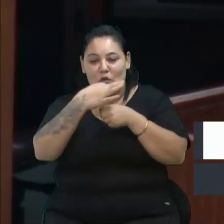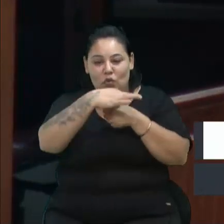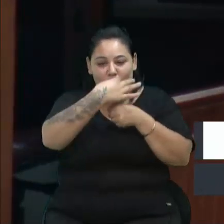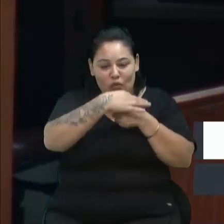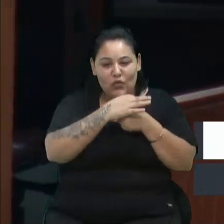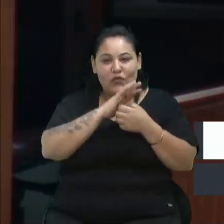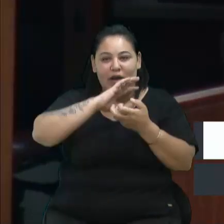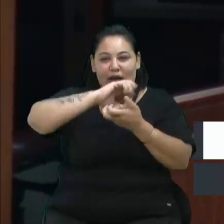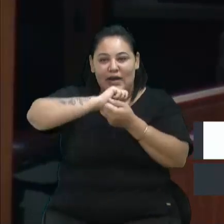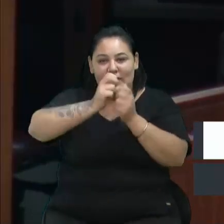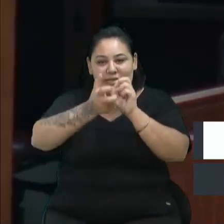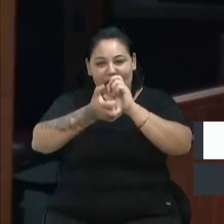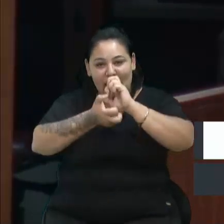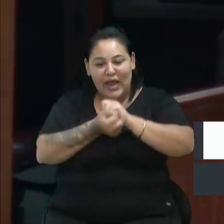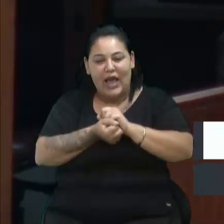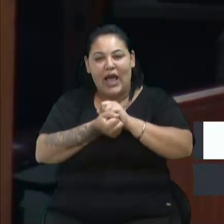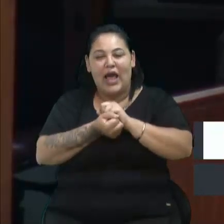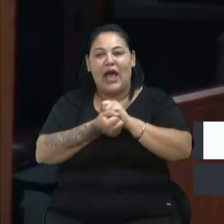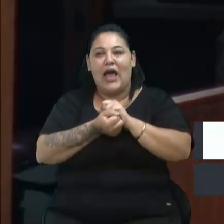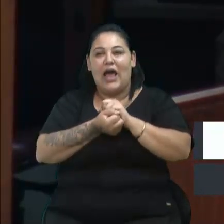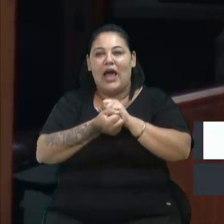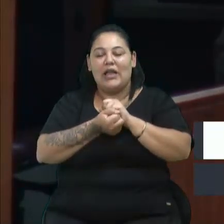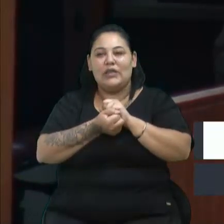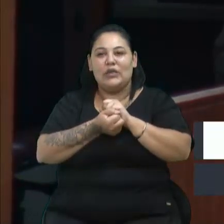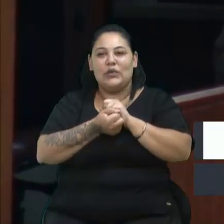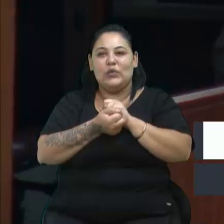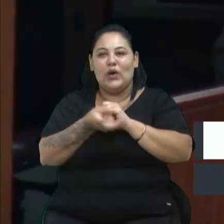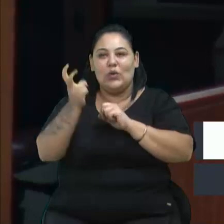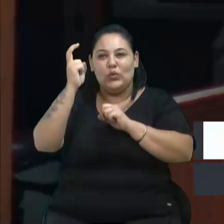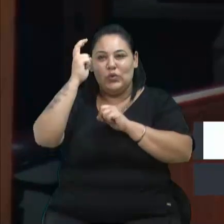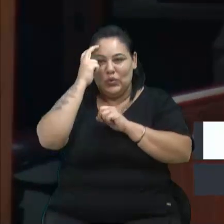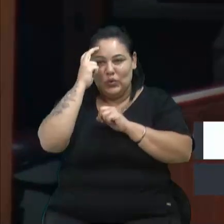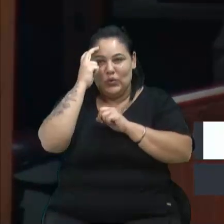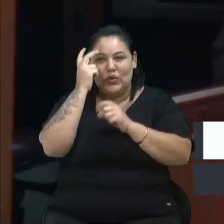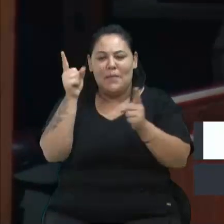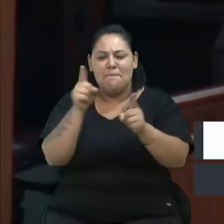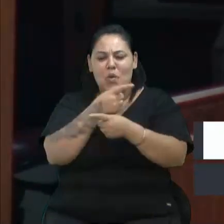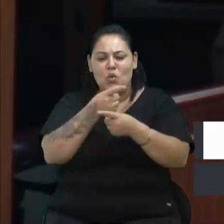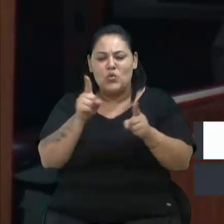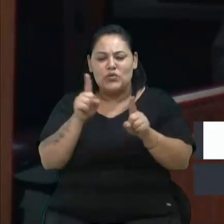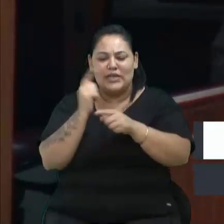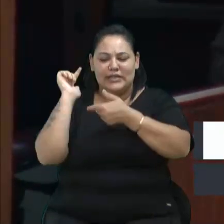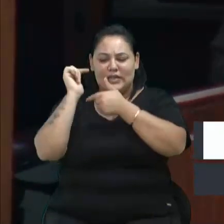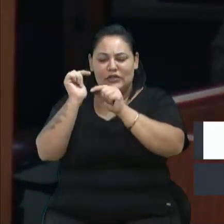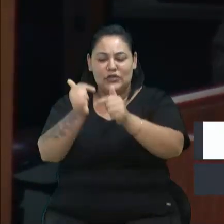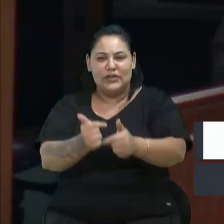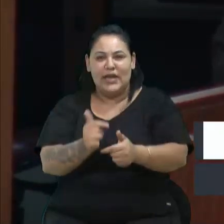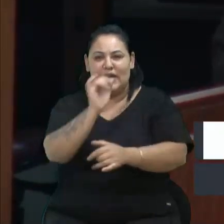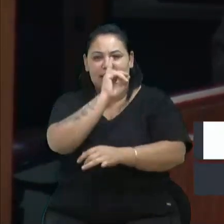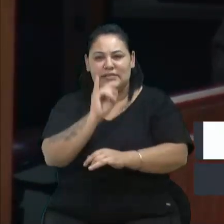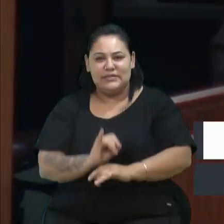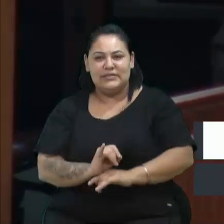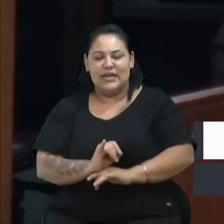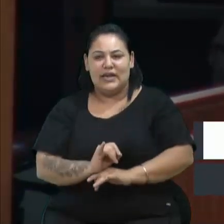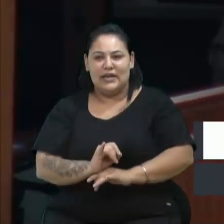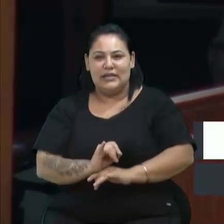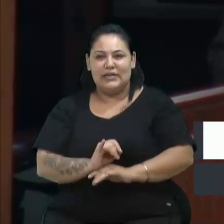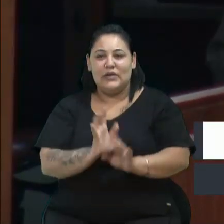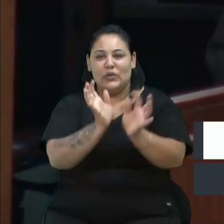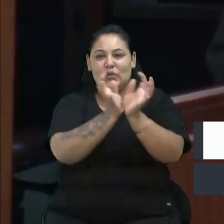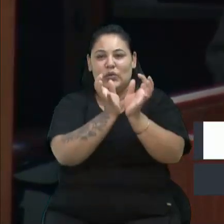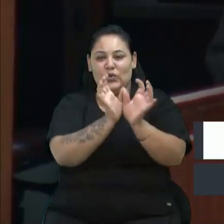a cultura, músicas típicas italianas, bandas de diversos segmentos, inclusive